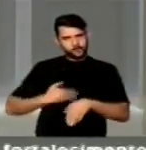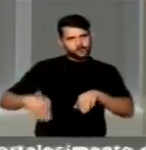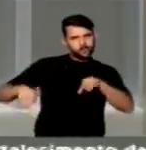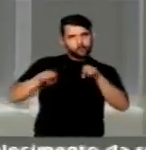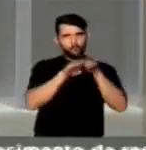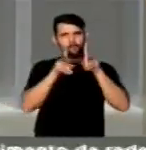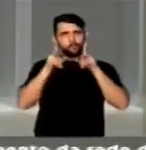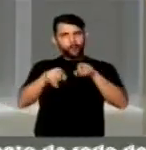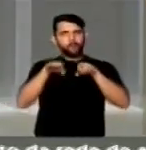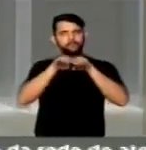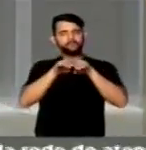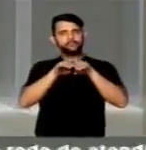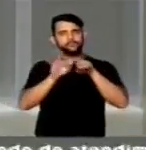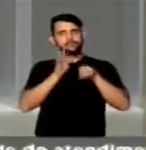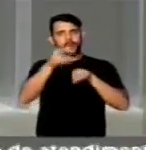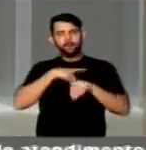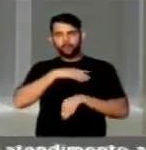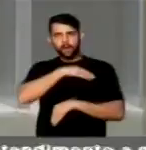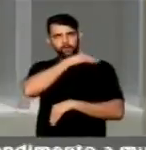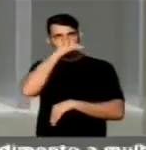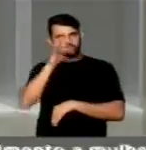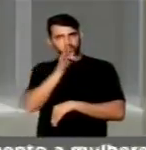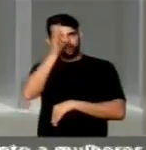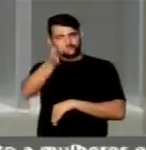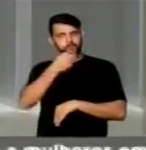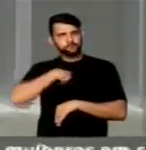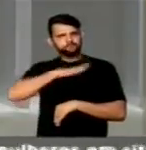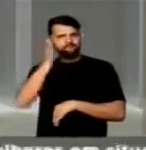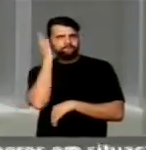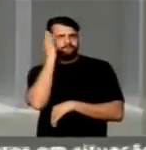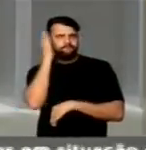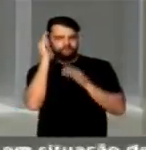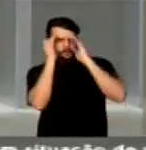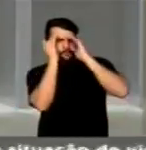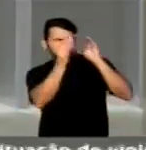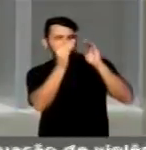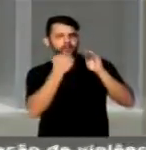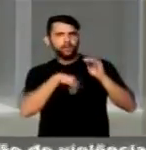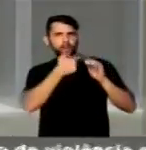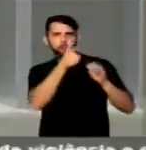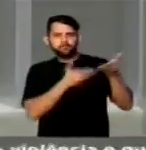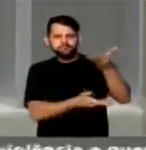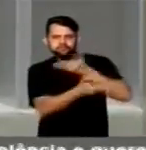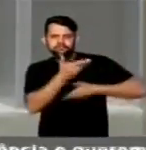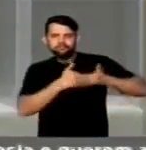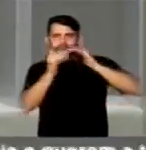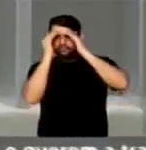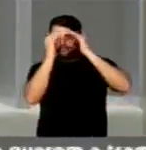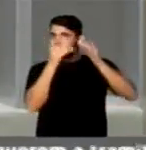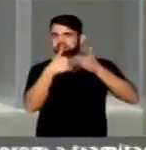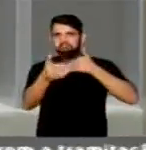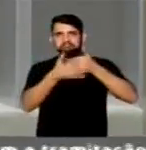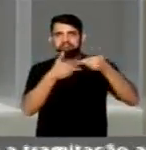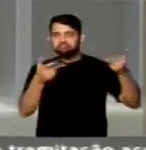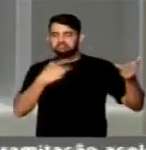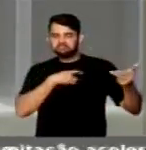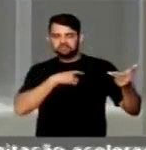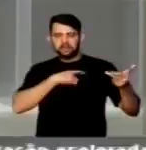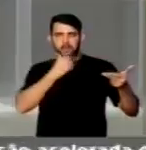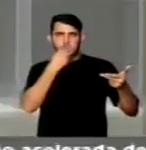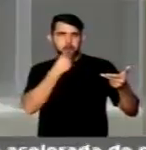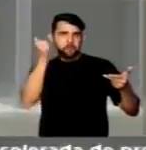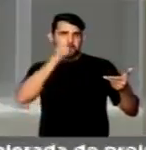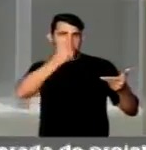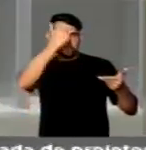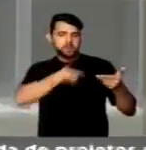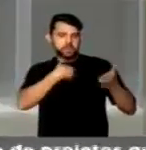iguais serão adultos que saberão respeitar o outro, independente do fato de